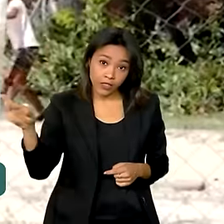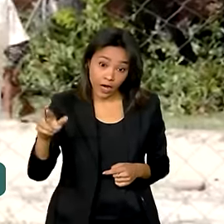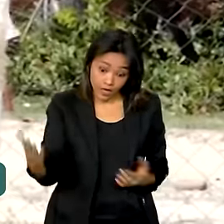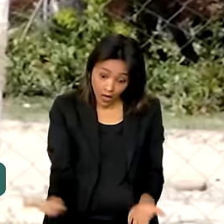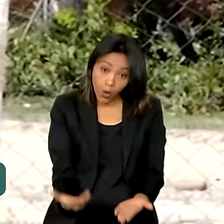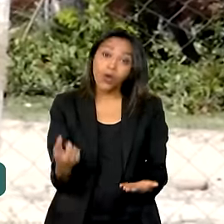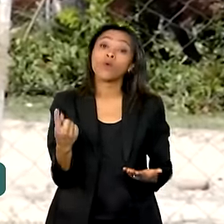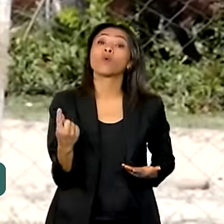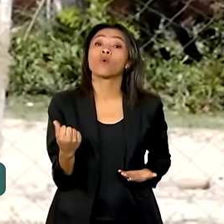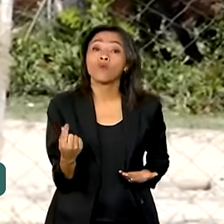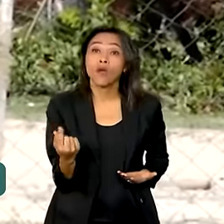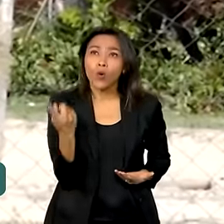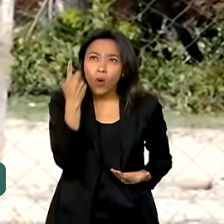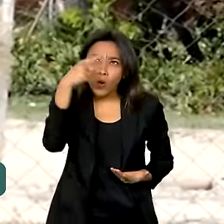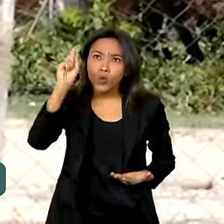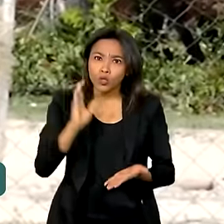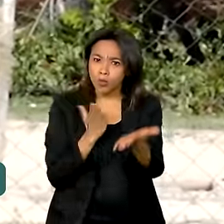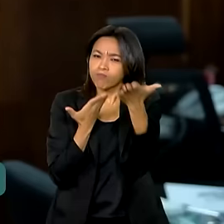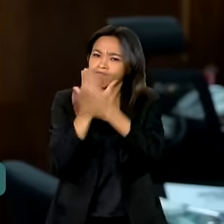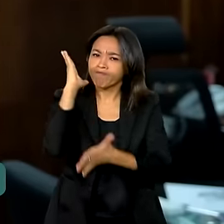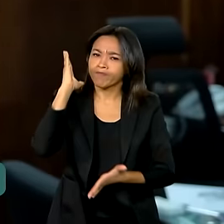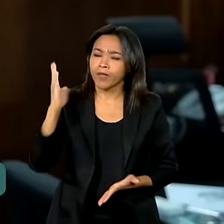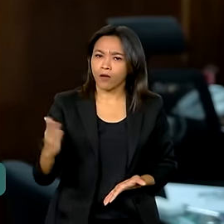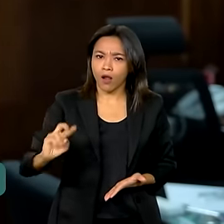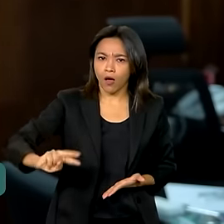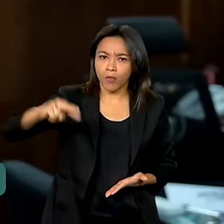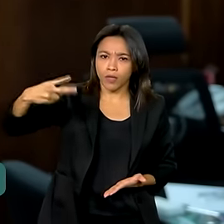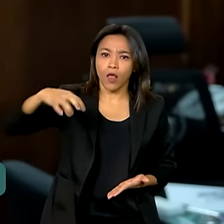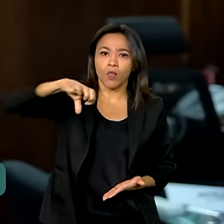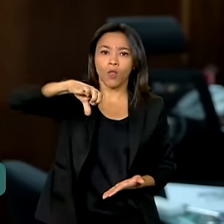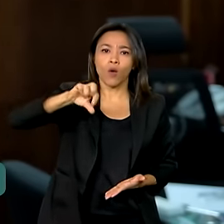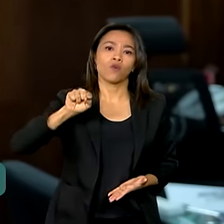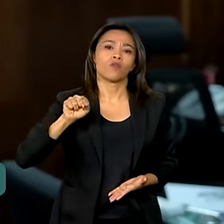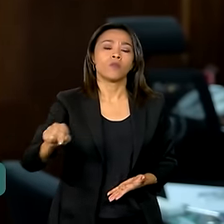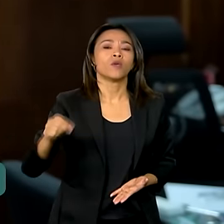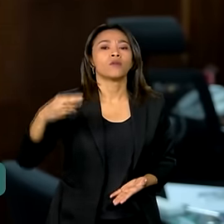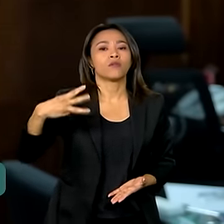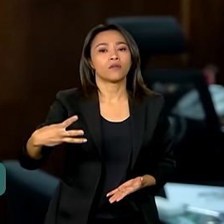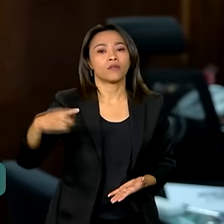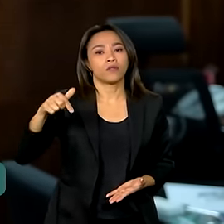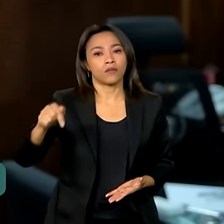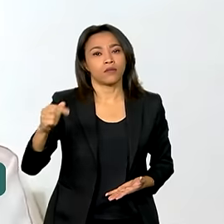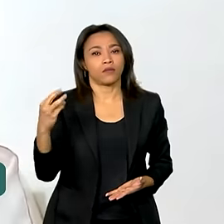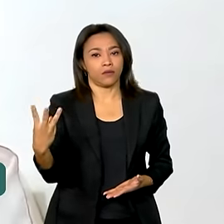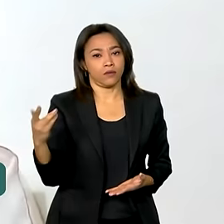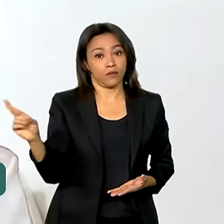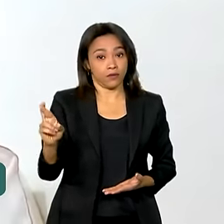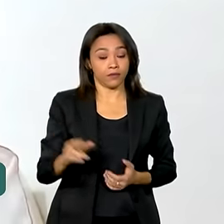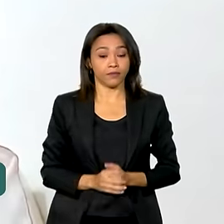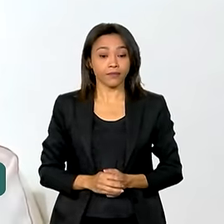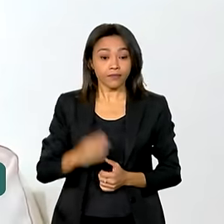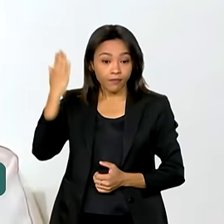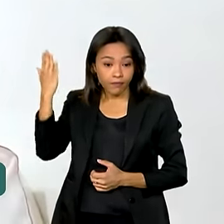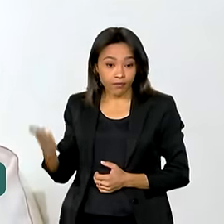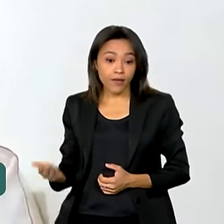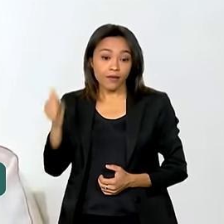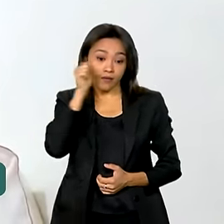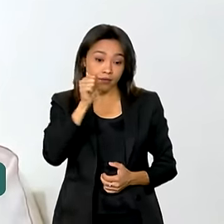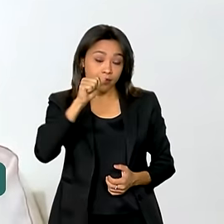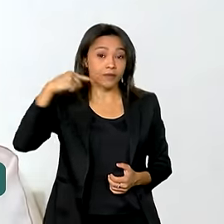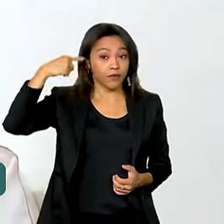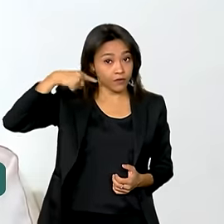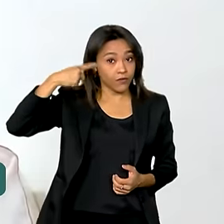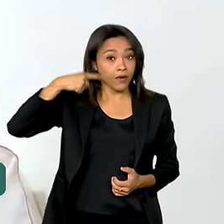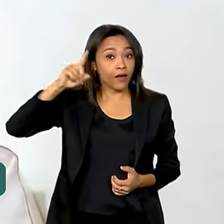E agora, com a última aprovação, ele será de R$.373,00. Para a advogada Deuzília,